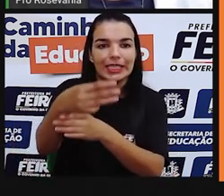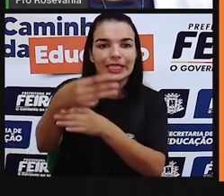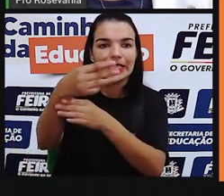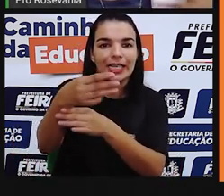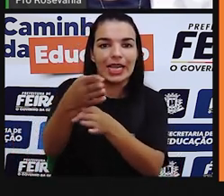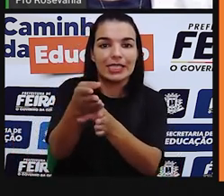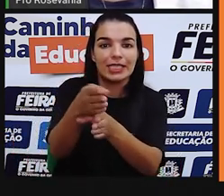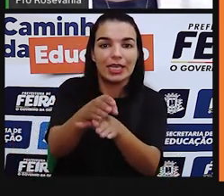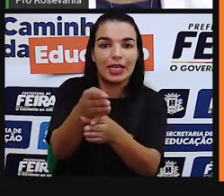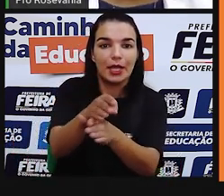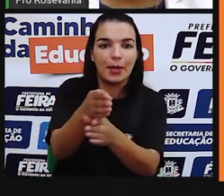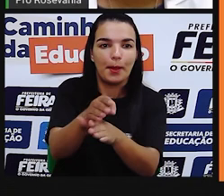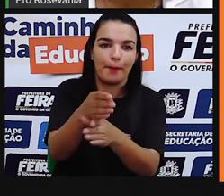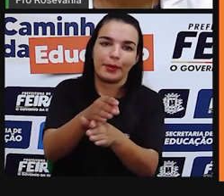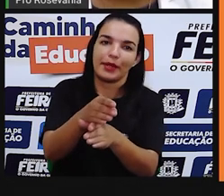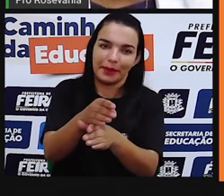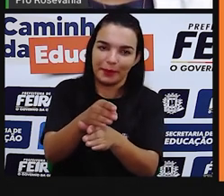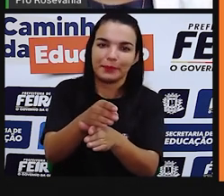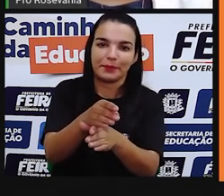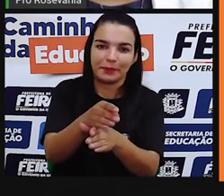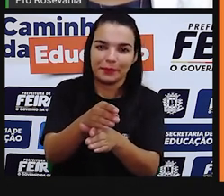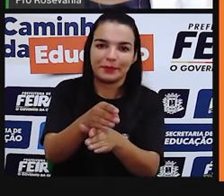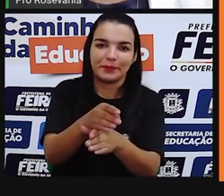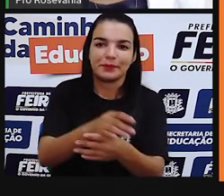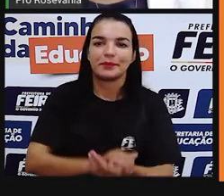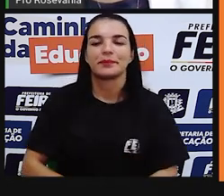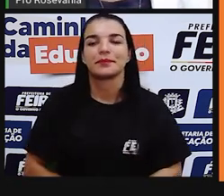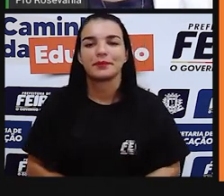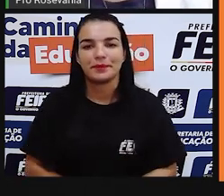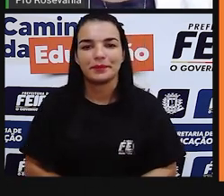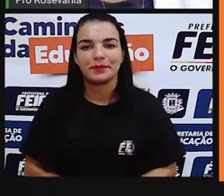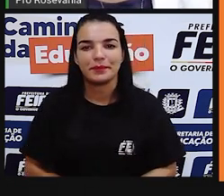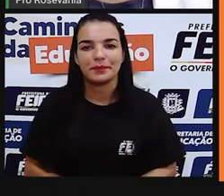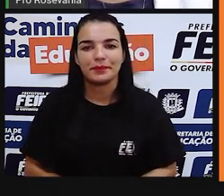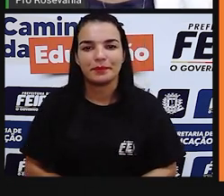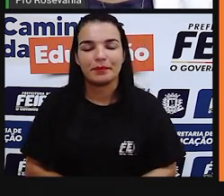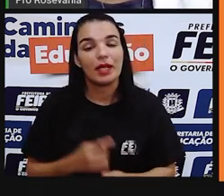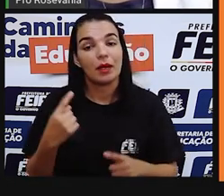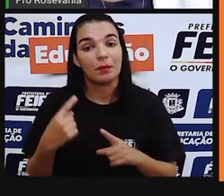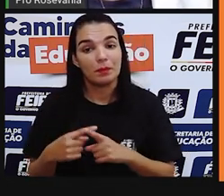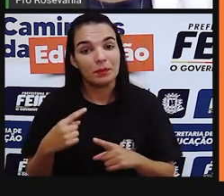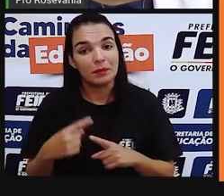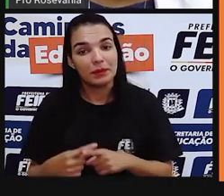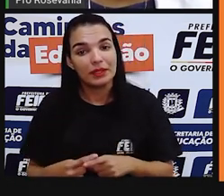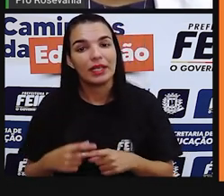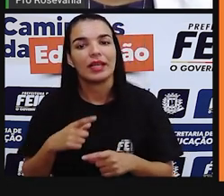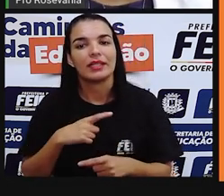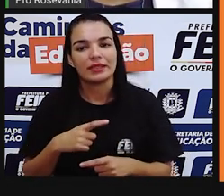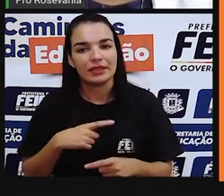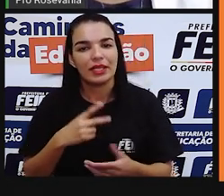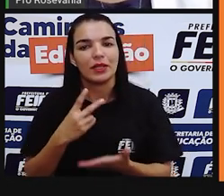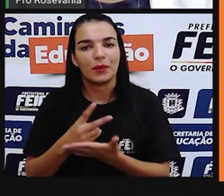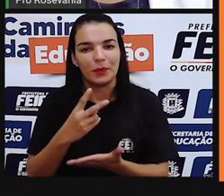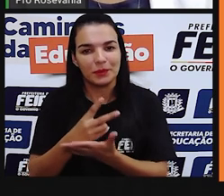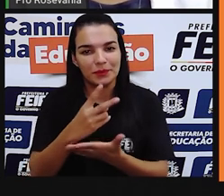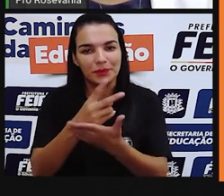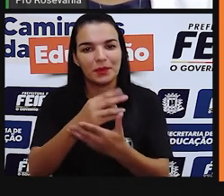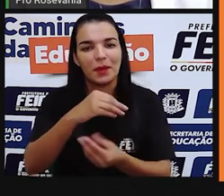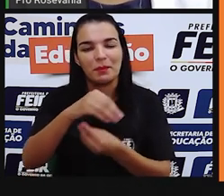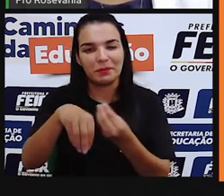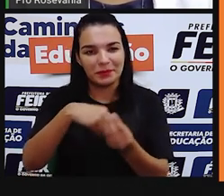dessa triívida hoje a não sabe nem a gente como a situação é que está justamente pelo fato que a gente continua a melhor que